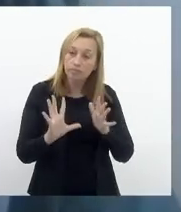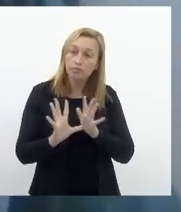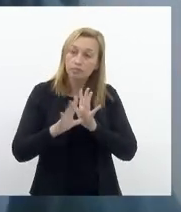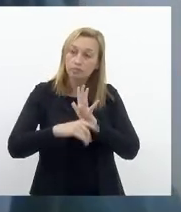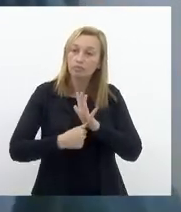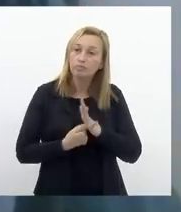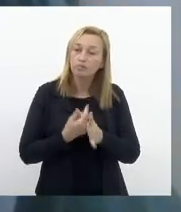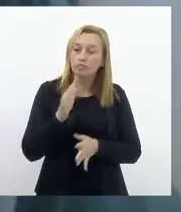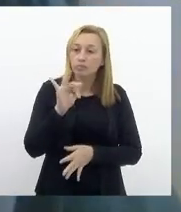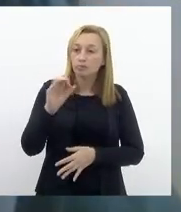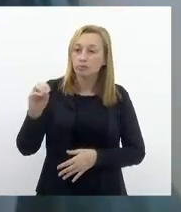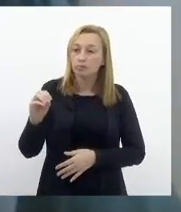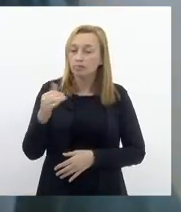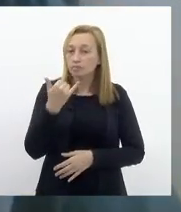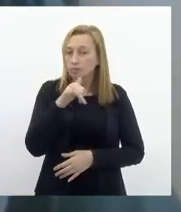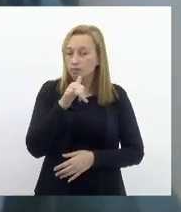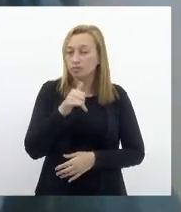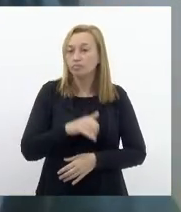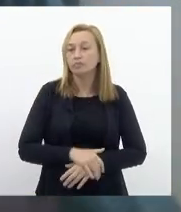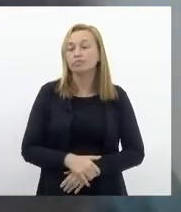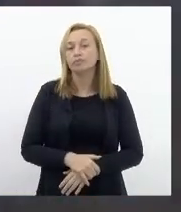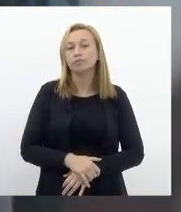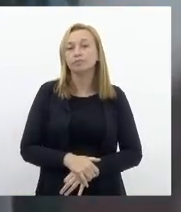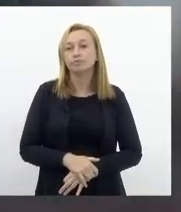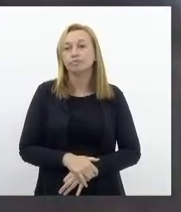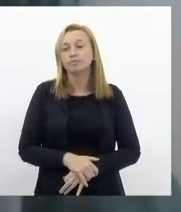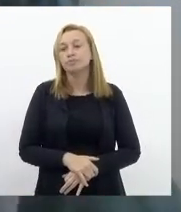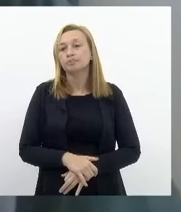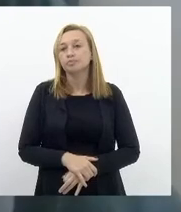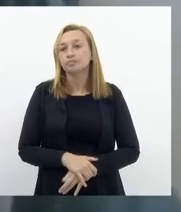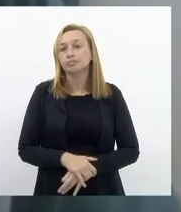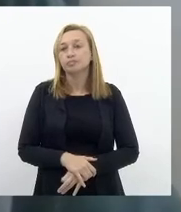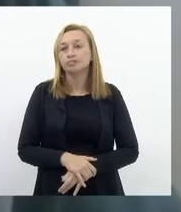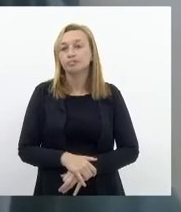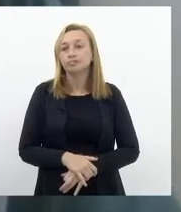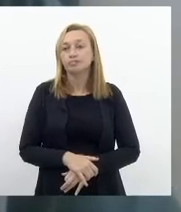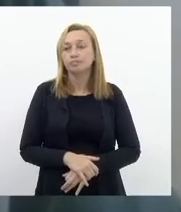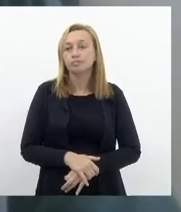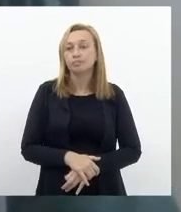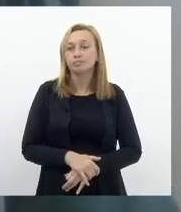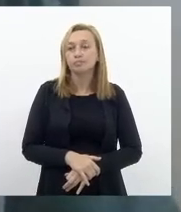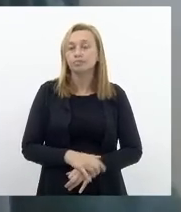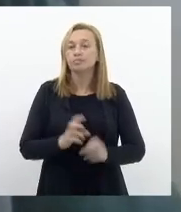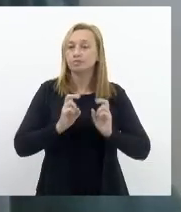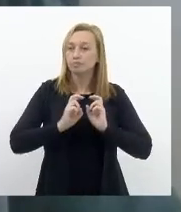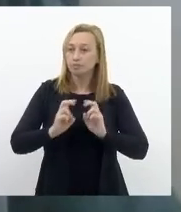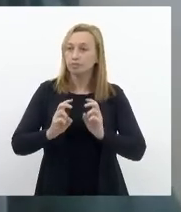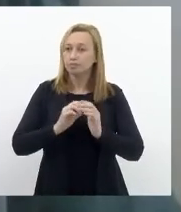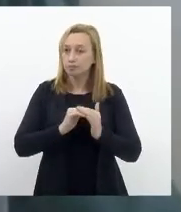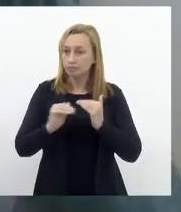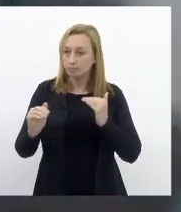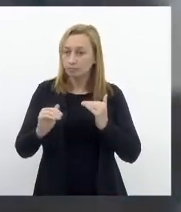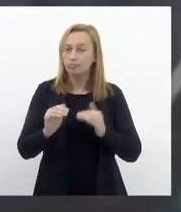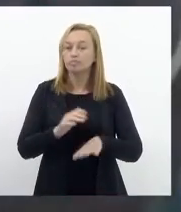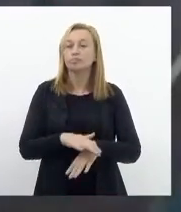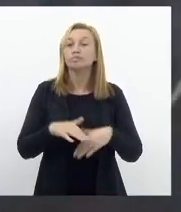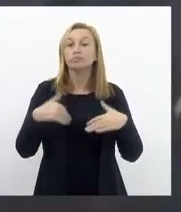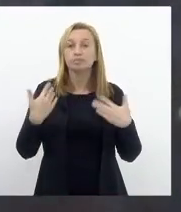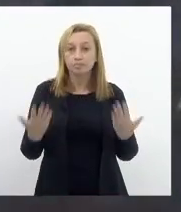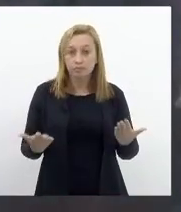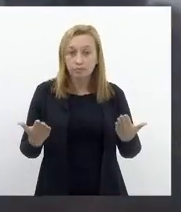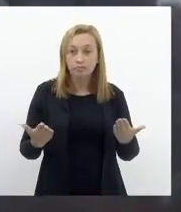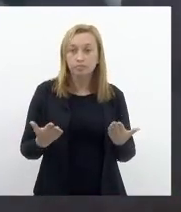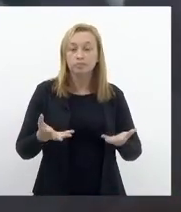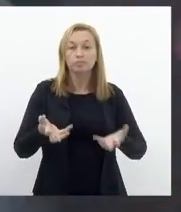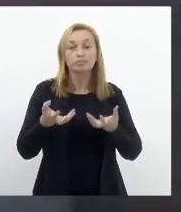dos fios de energia elétrica, sobretudo, destinados aos modais ferroviários e metroviários. Então, assim,